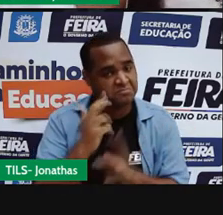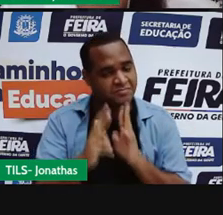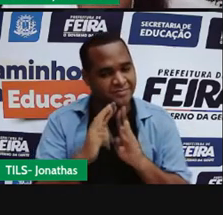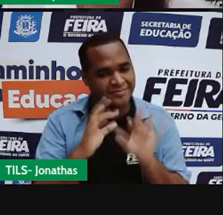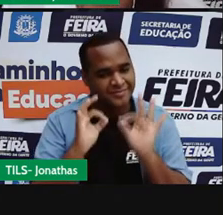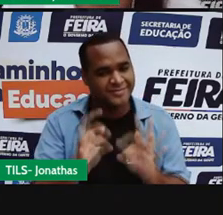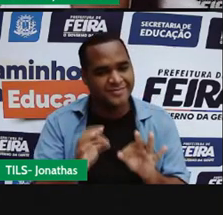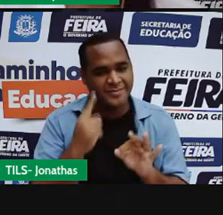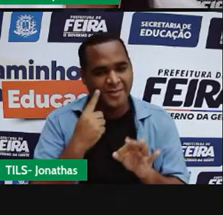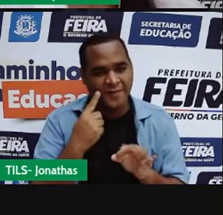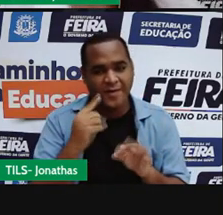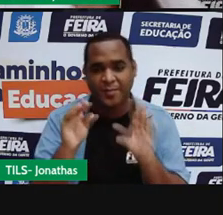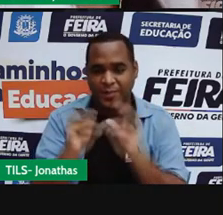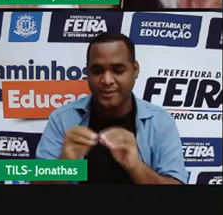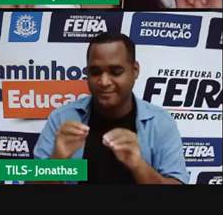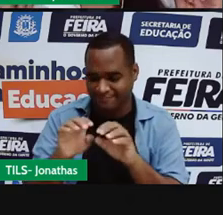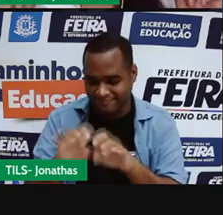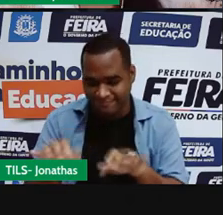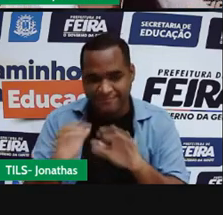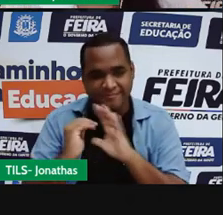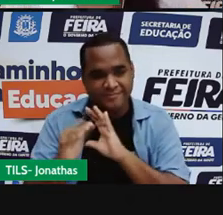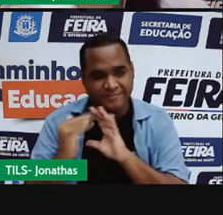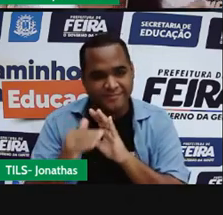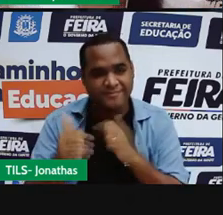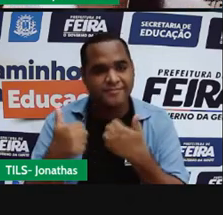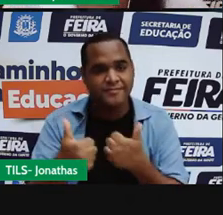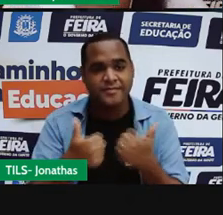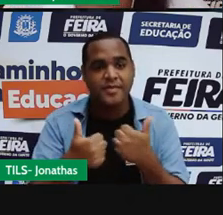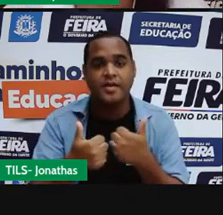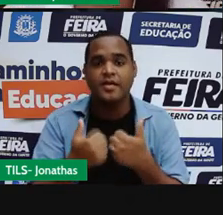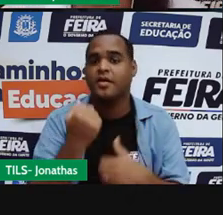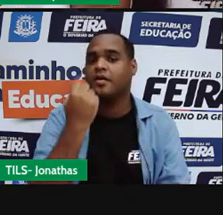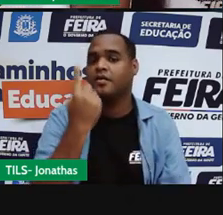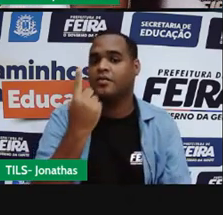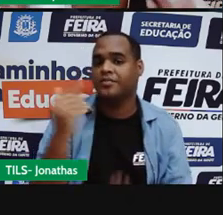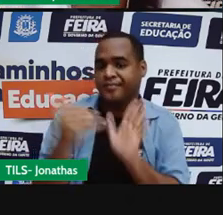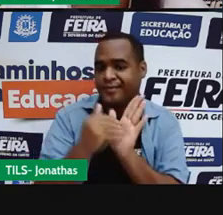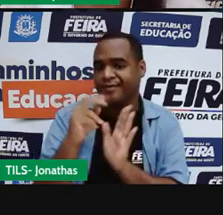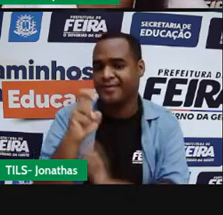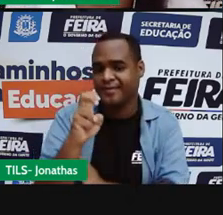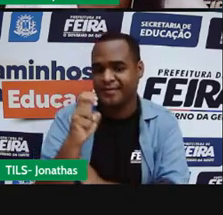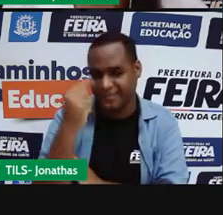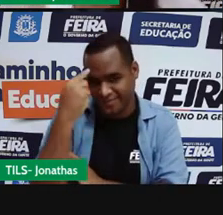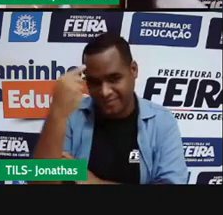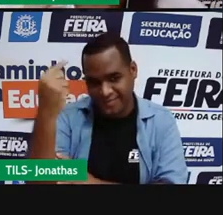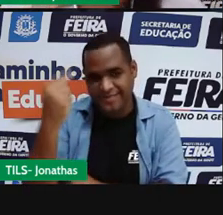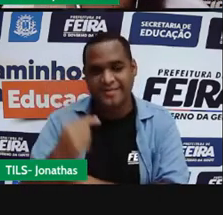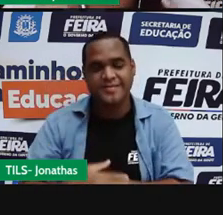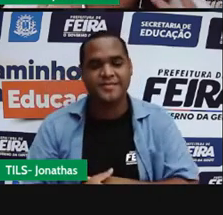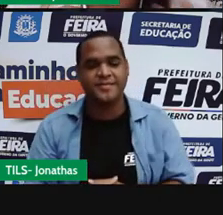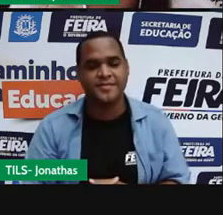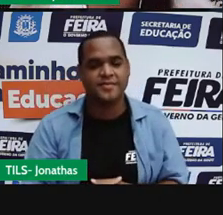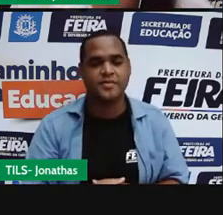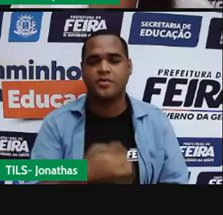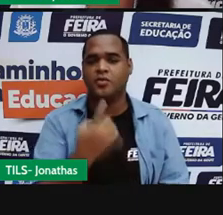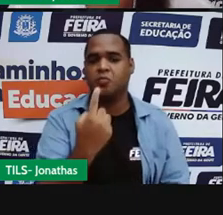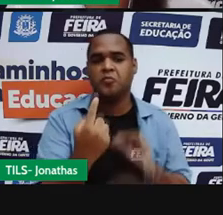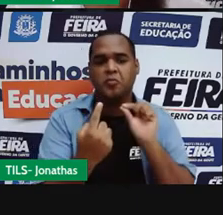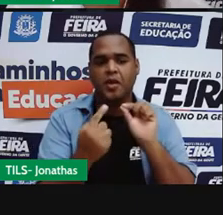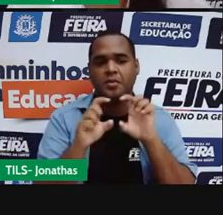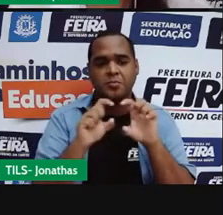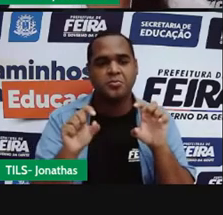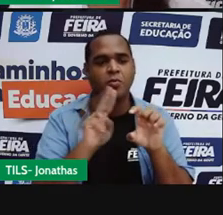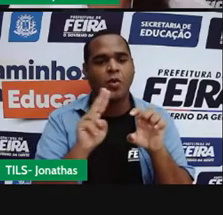acertar, pode colocar aqui no chat. Enumerem as mudanças que estão acontecendo de 1 até 5. 1 é o que? A formação do